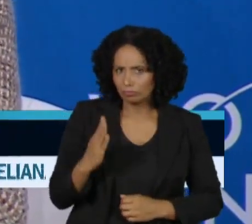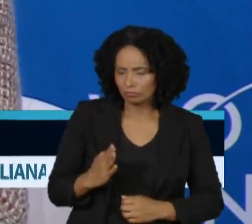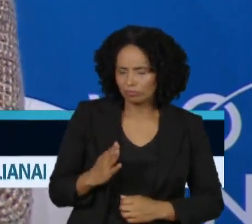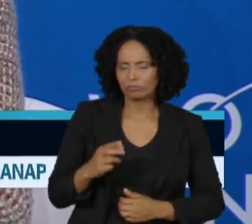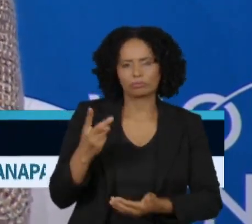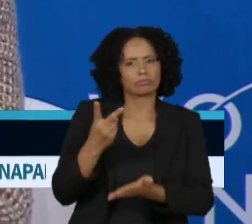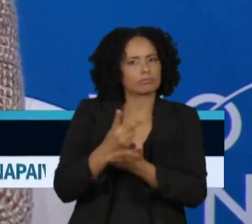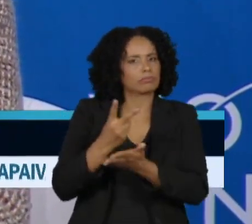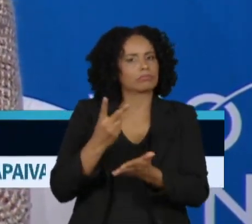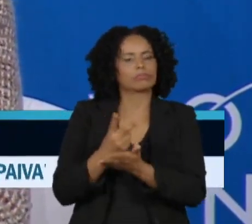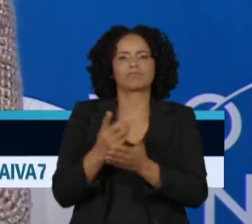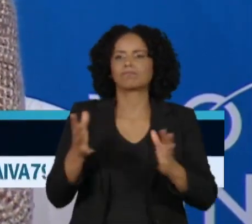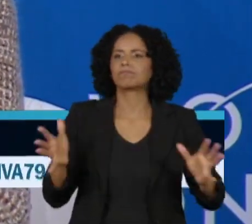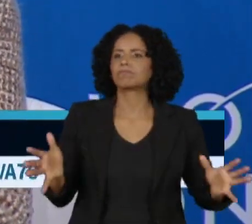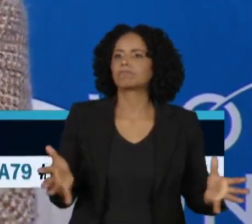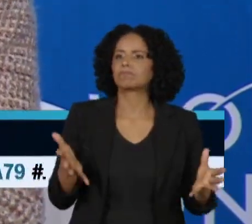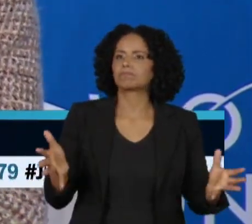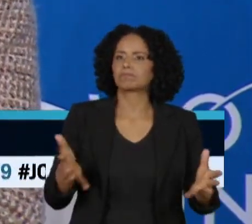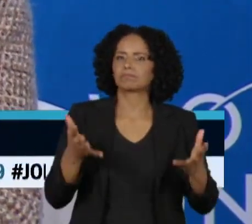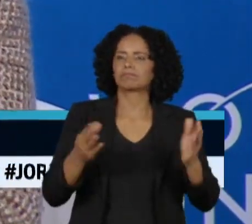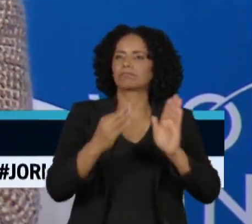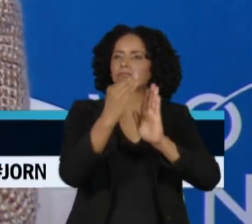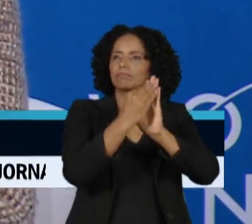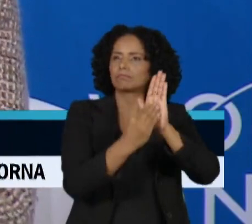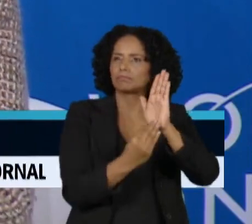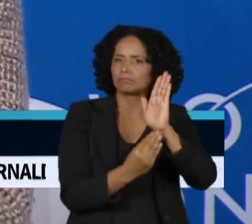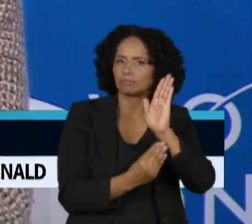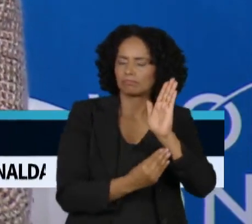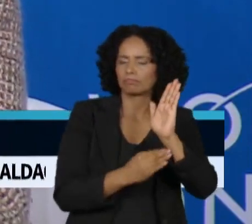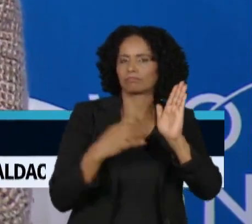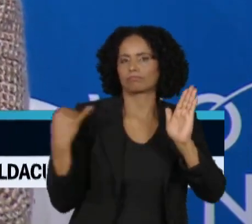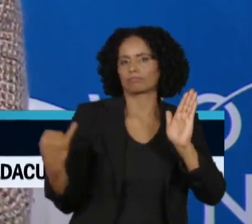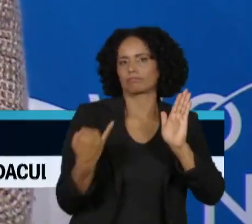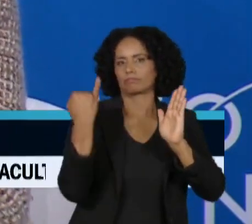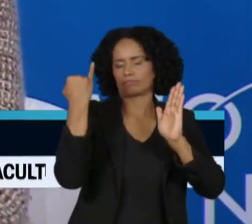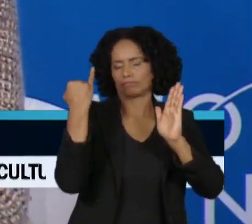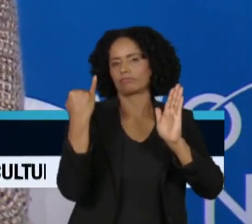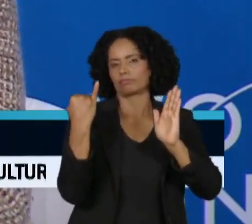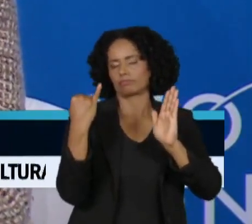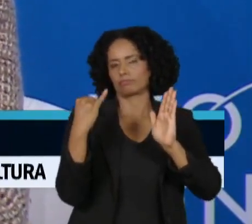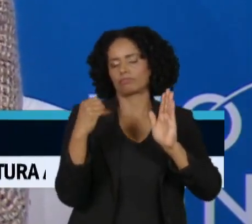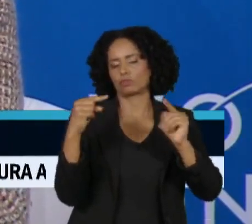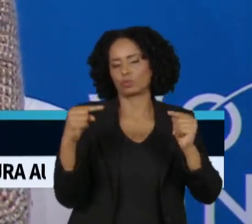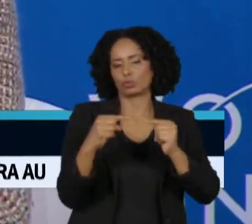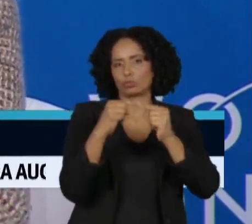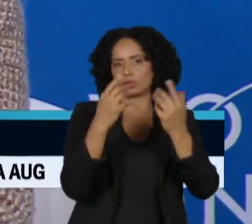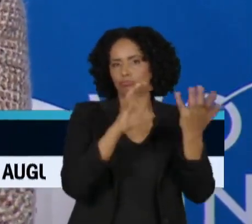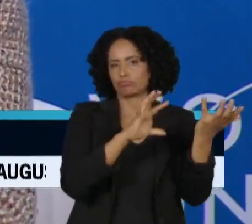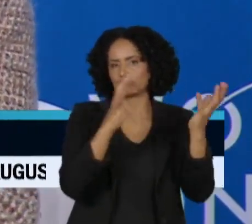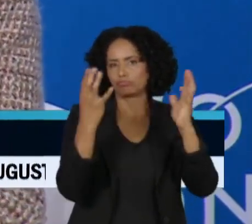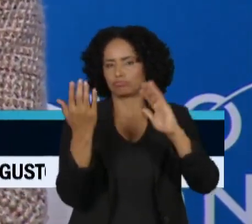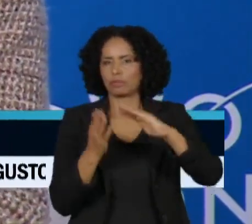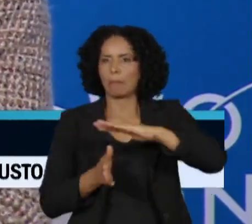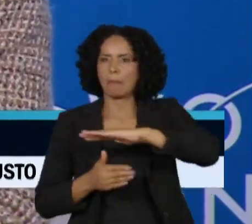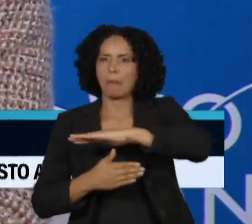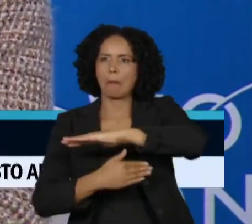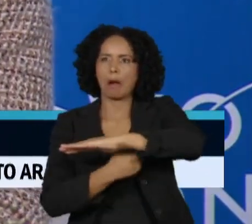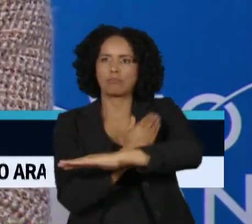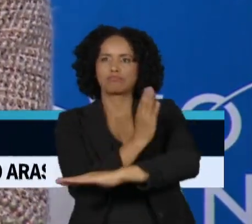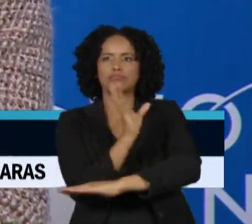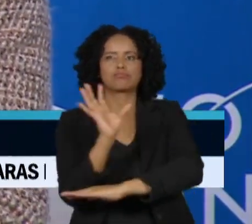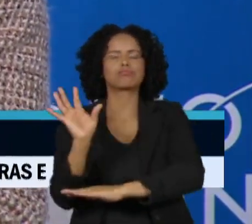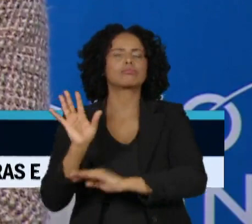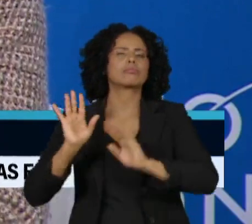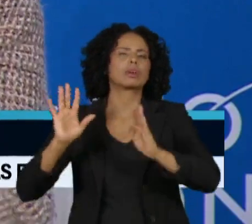com agendas muito importantes na questão do clima, da biodiversidade. Mas, infelizmente, nos